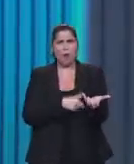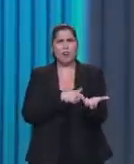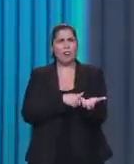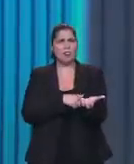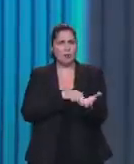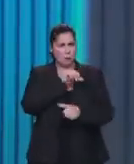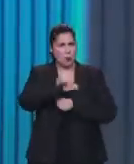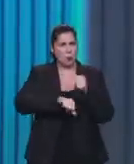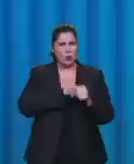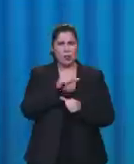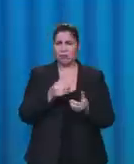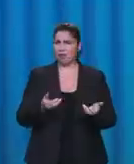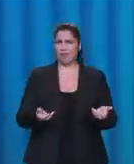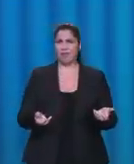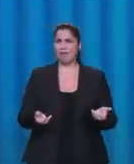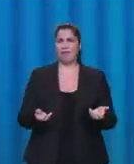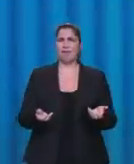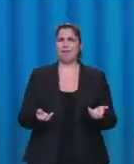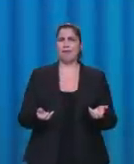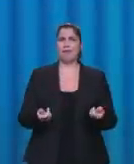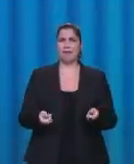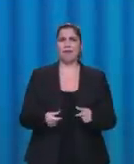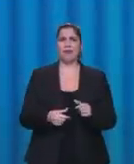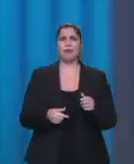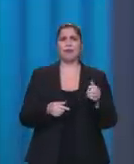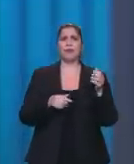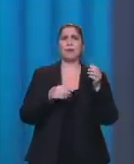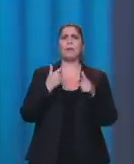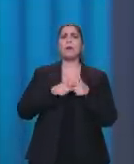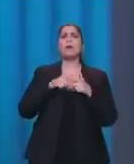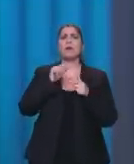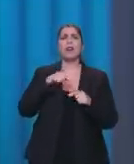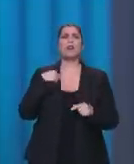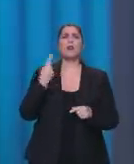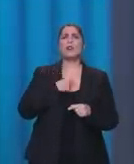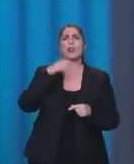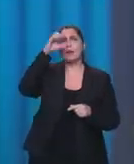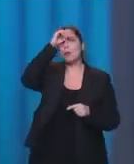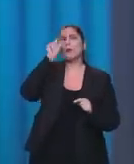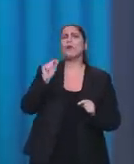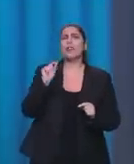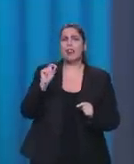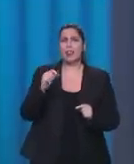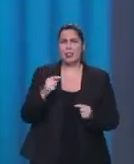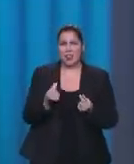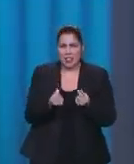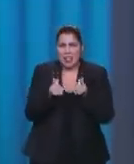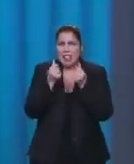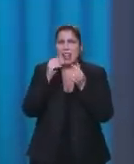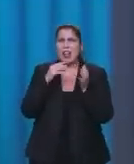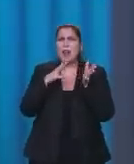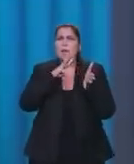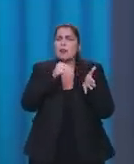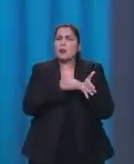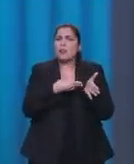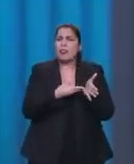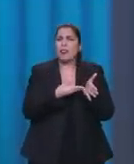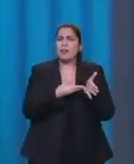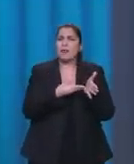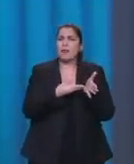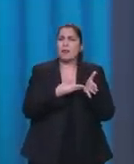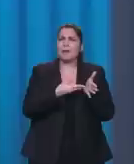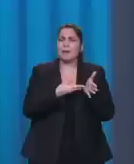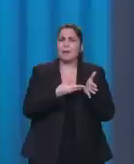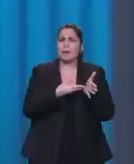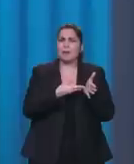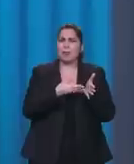O Ciro, o grande problema que nós temos é que nós ainda não aprendemos de que a grande riqueza da Amazônia pode ser a gente